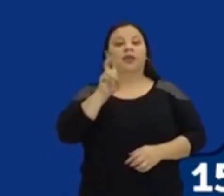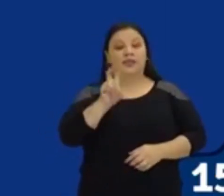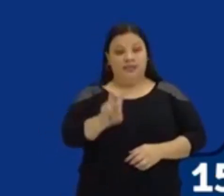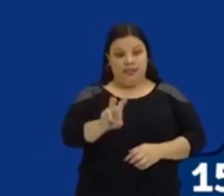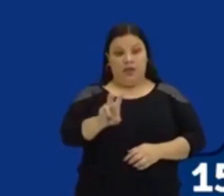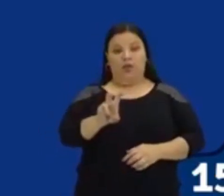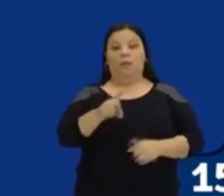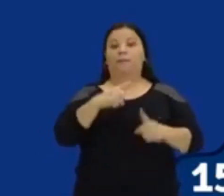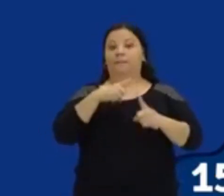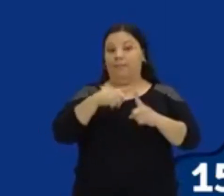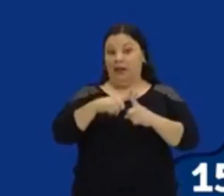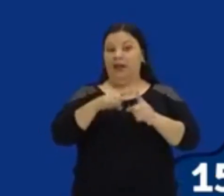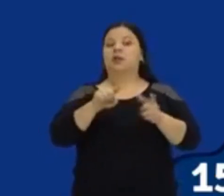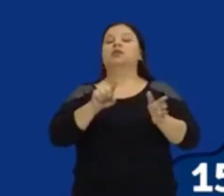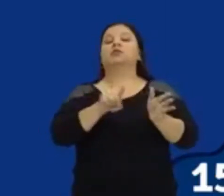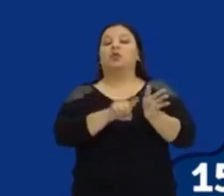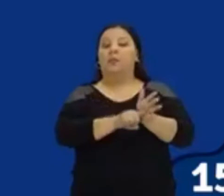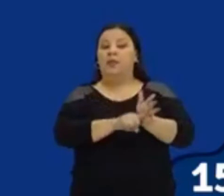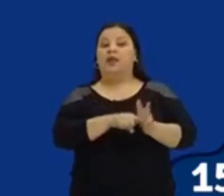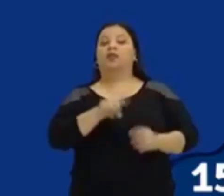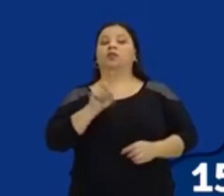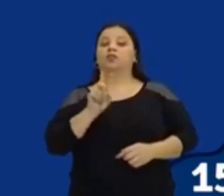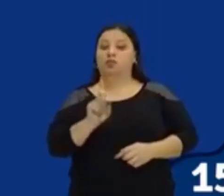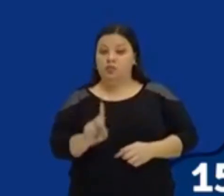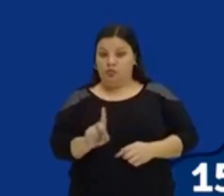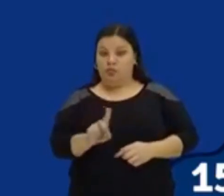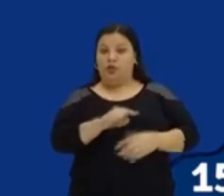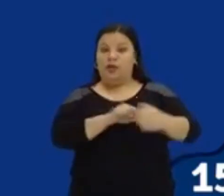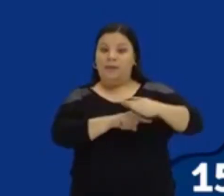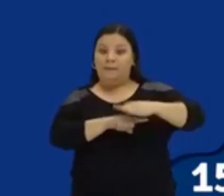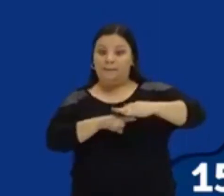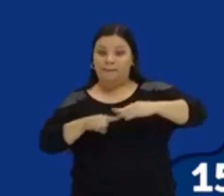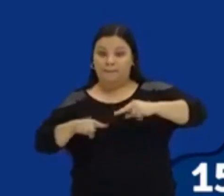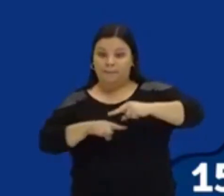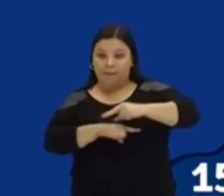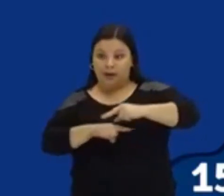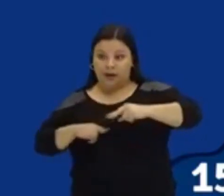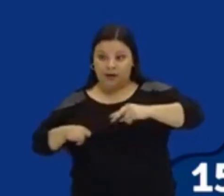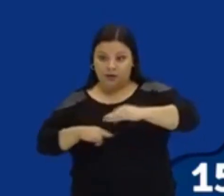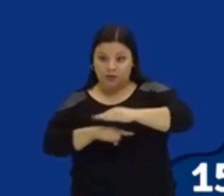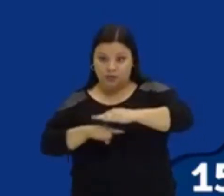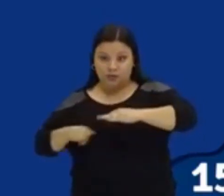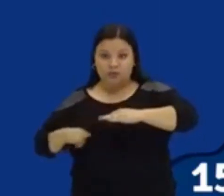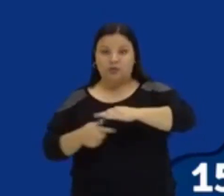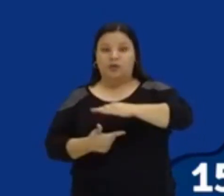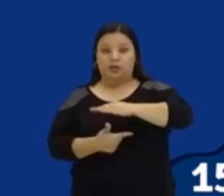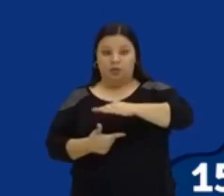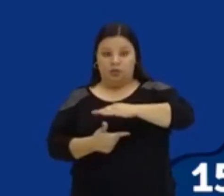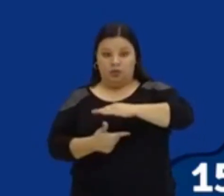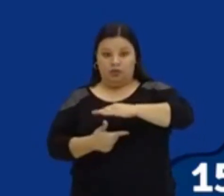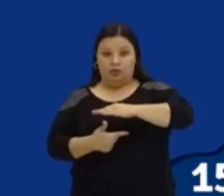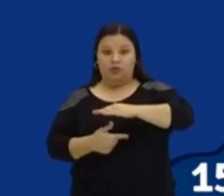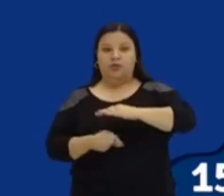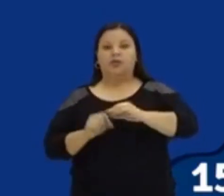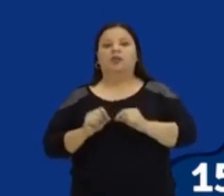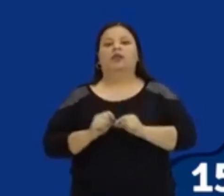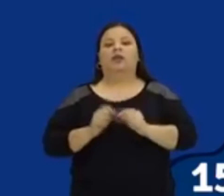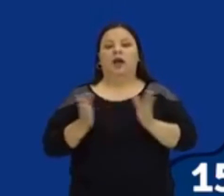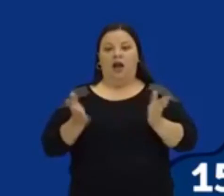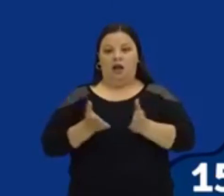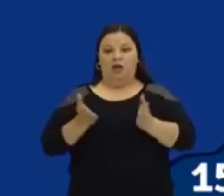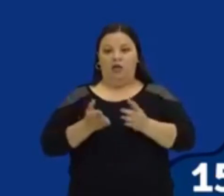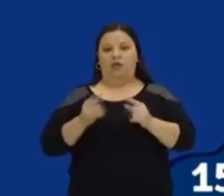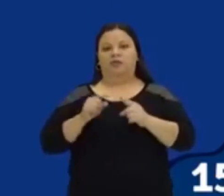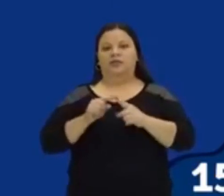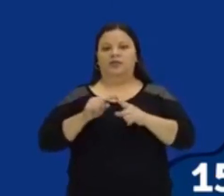é o próprio 1 e embaixo eu tenho 2 vezes 1 que dá 2 aqui eu faço aquela separação bonita,